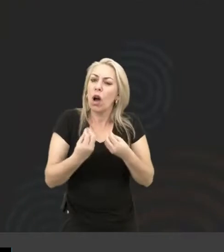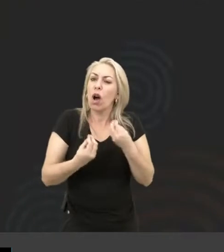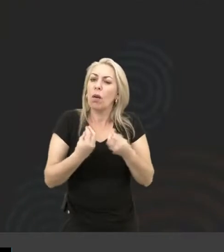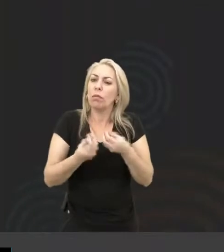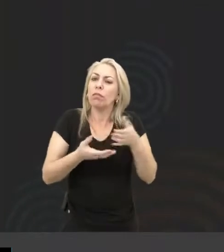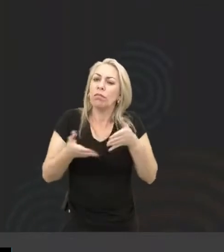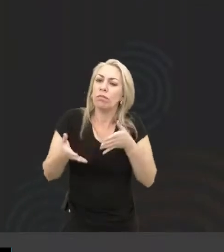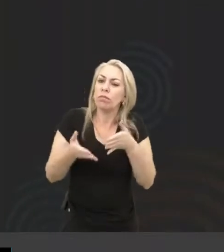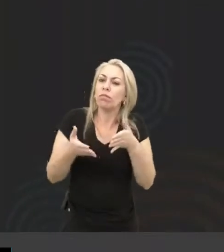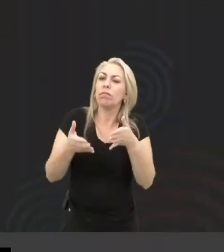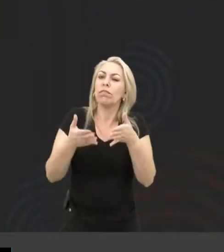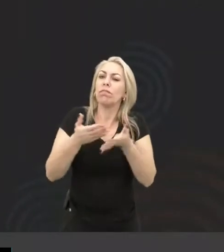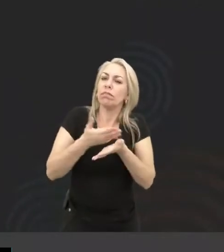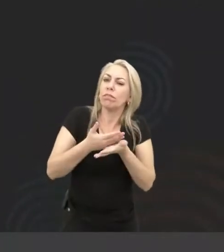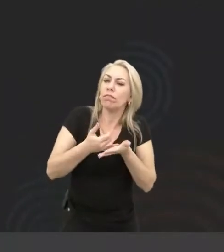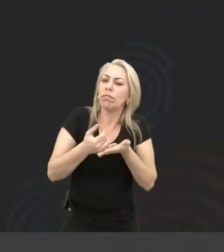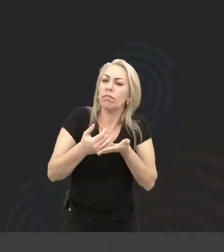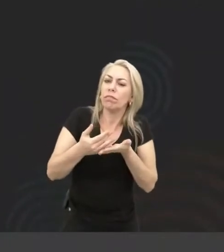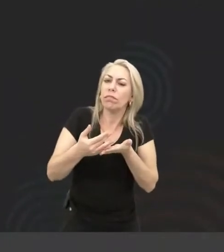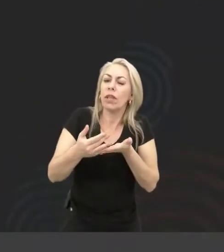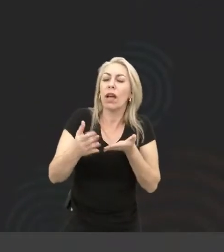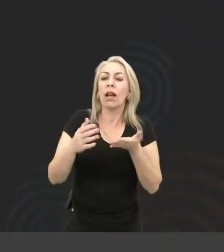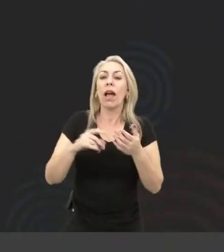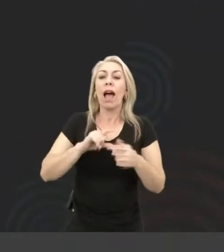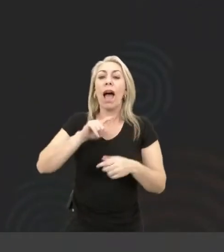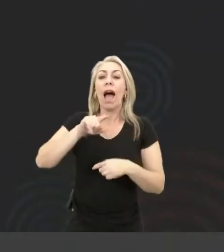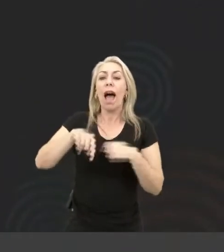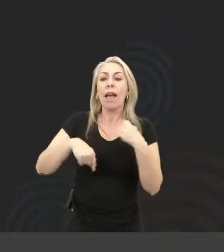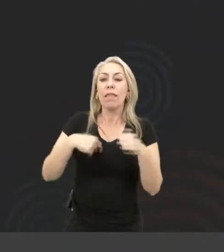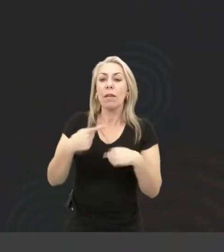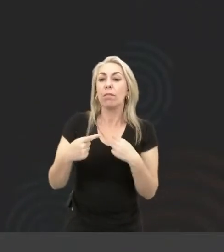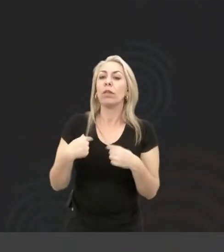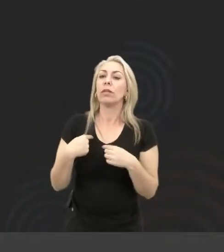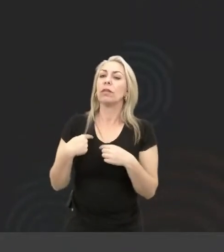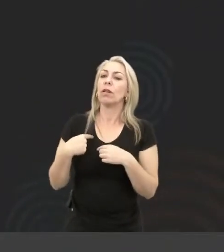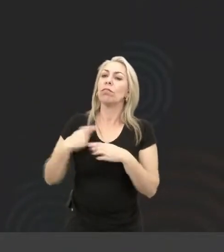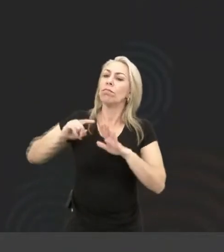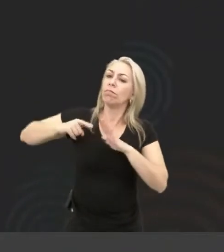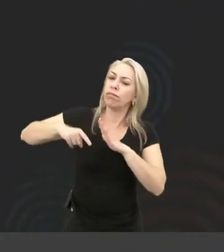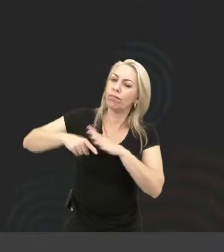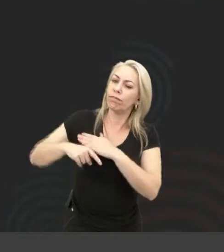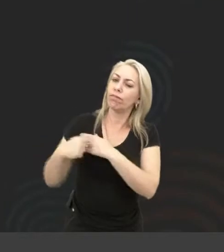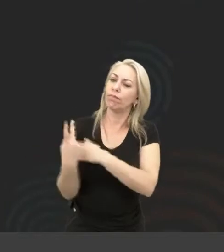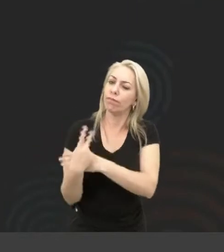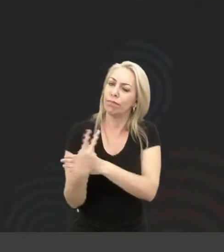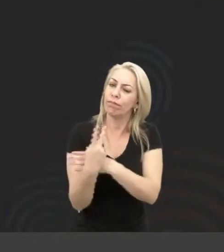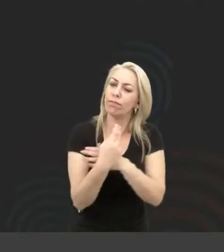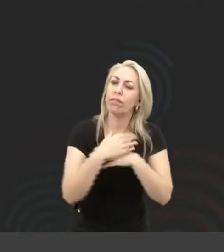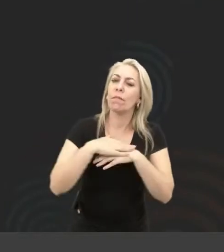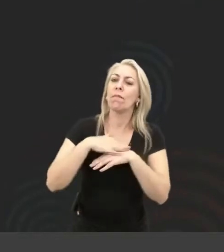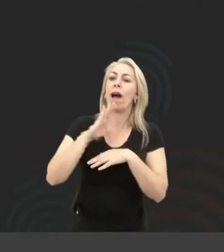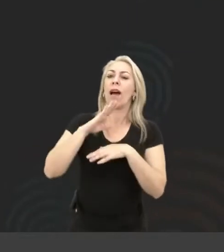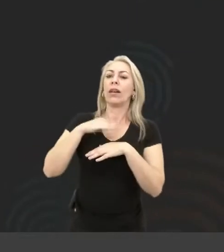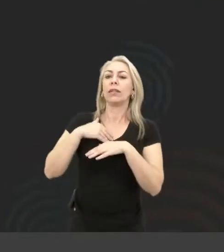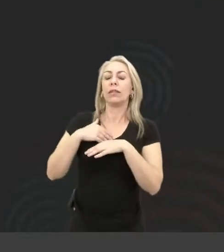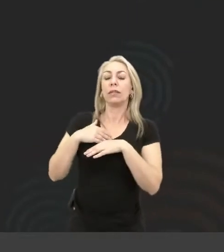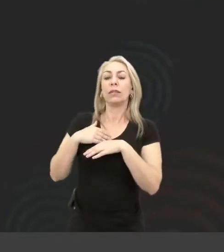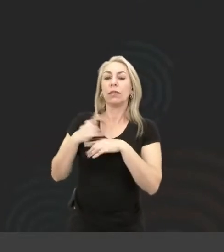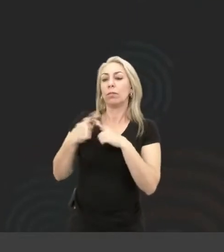bem inicial da coisa, e aí depois a gente corre atrás. A gente é inserido,